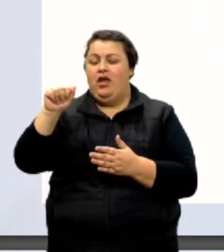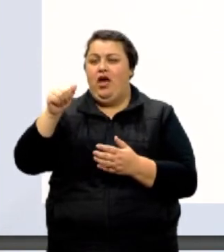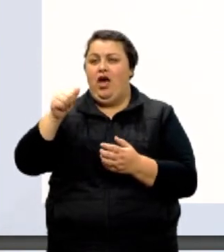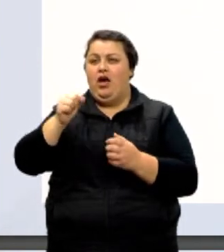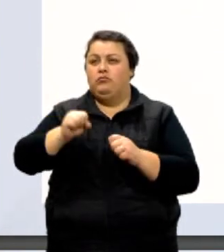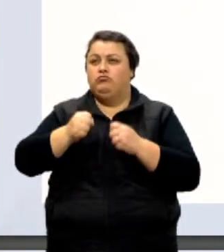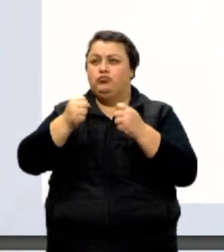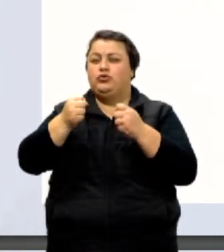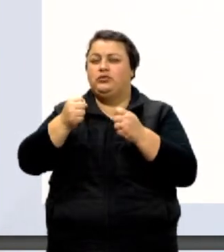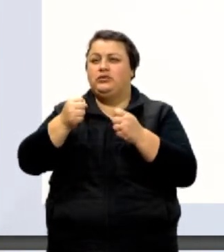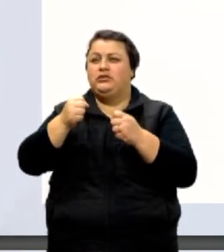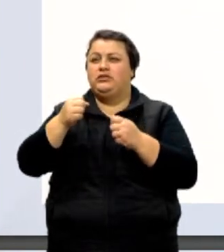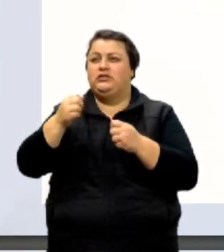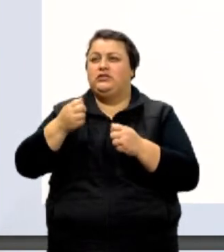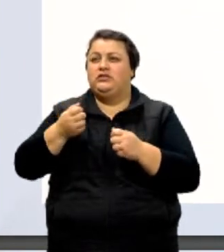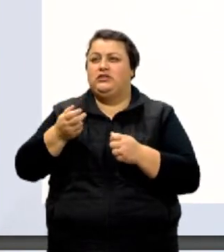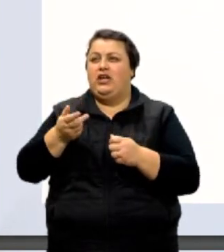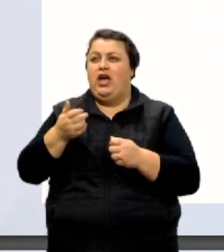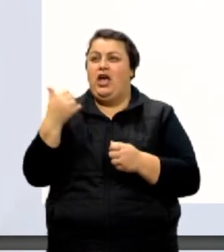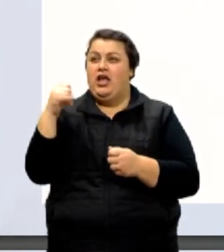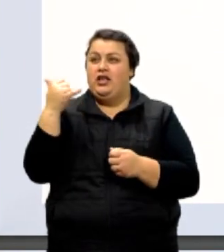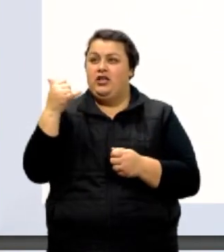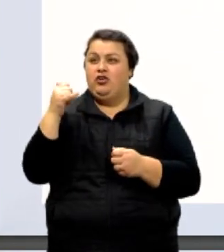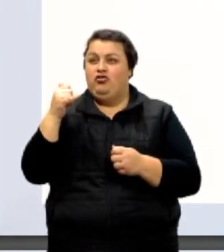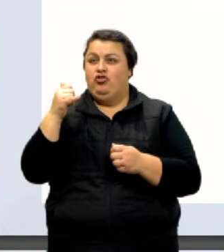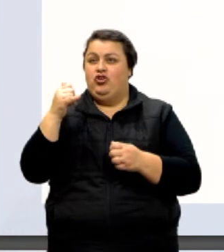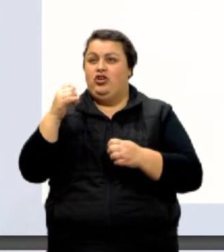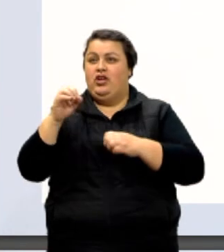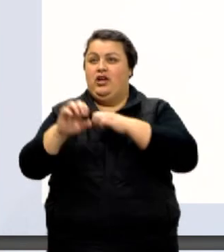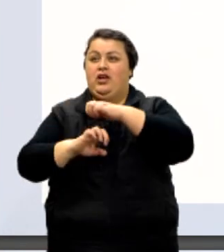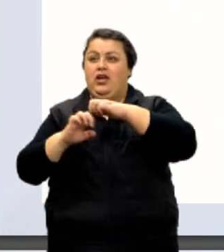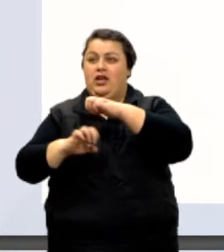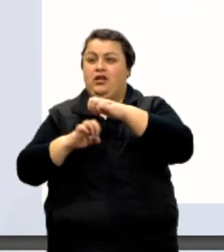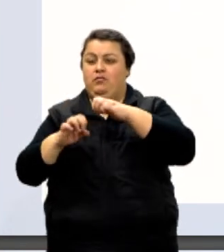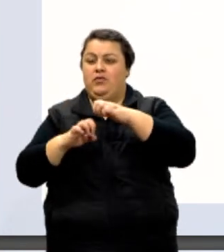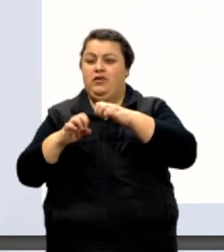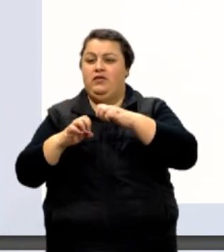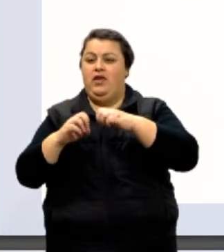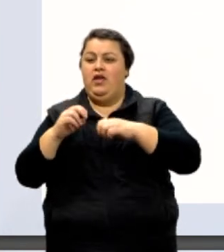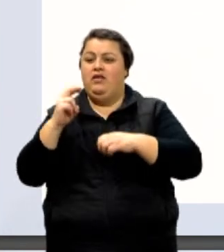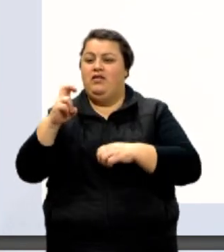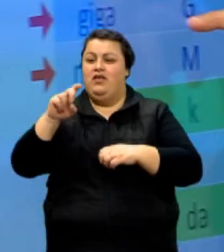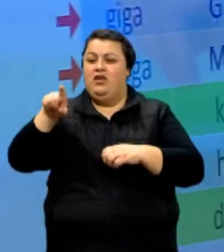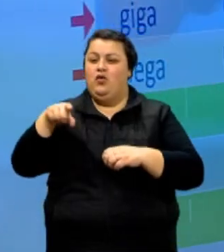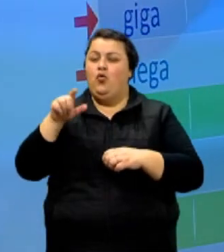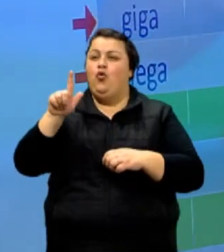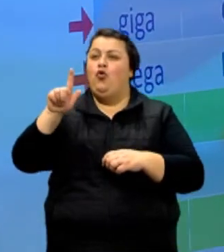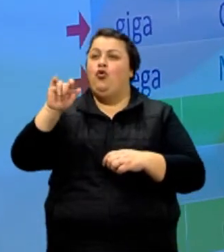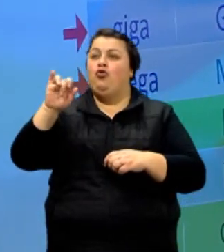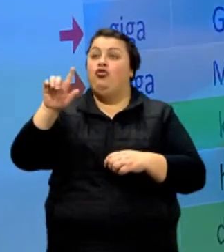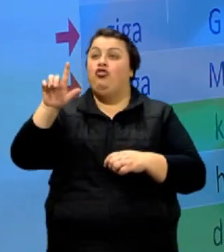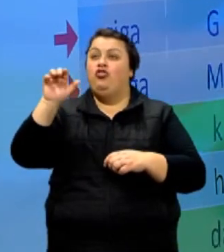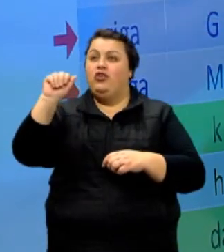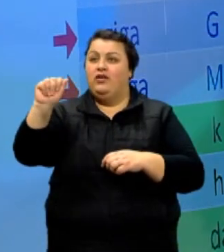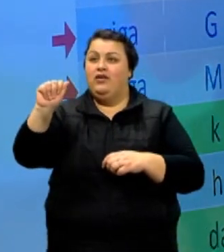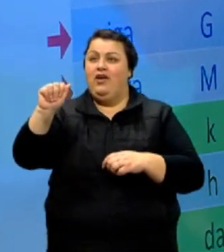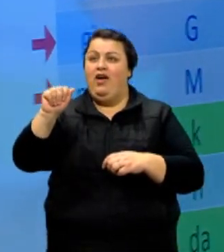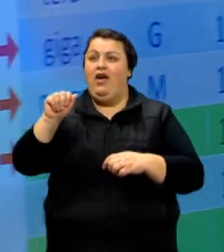a capacidade de energia que ela produz é de cinco gigawatts. Gigawatt.